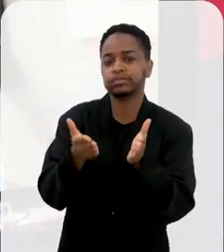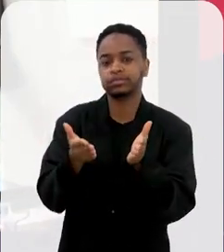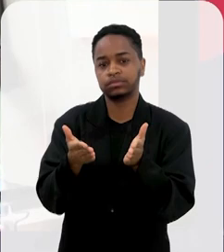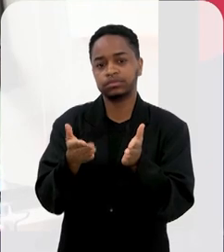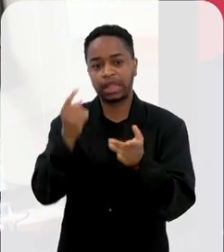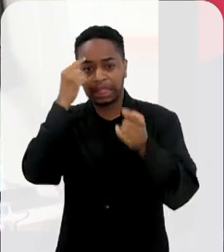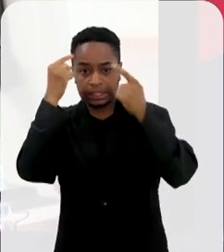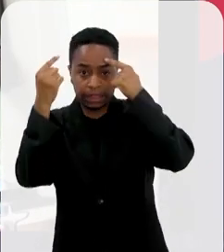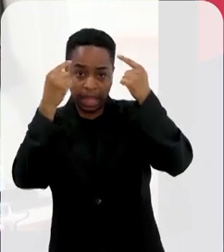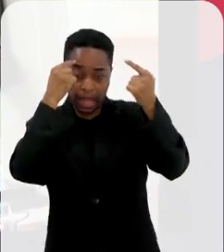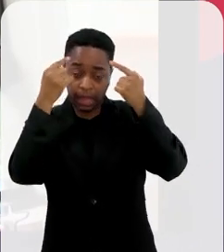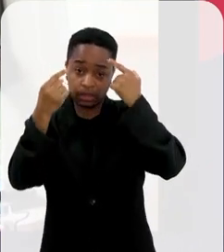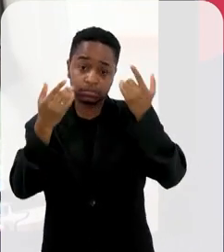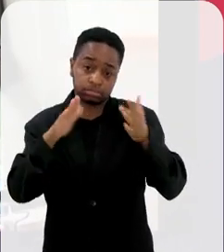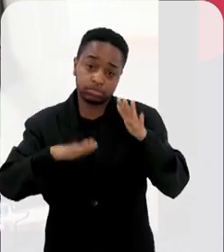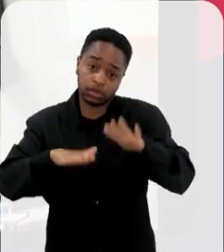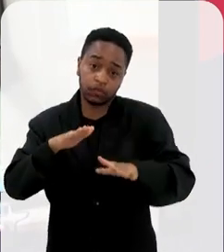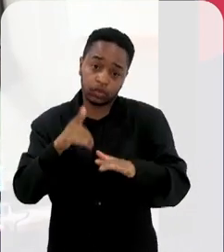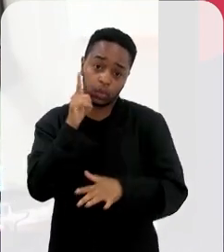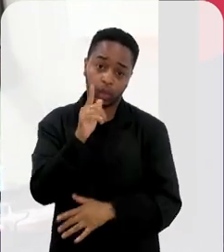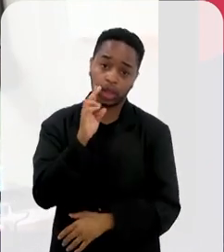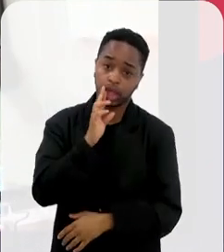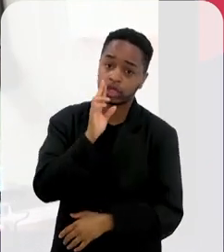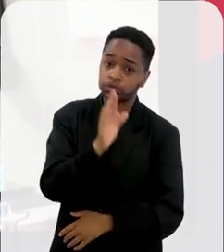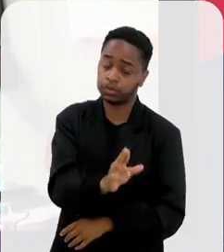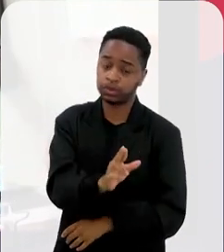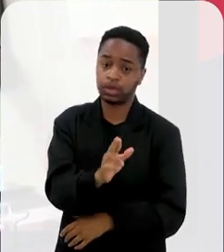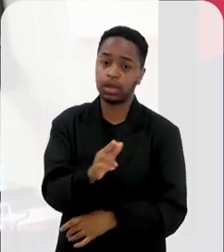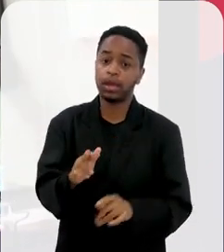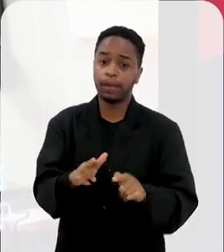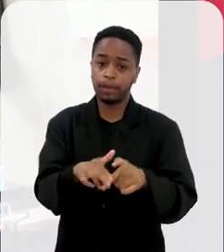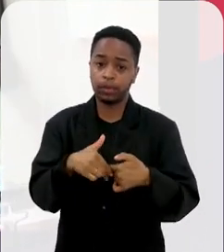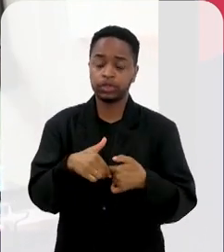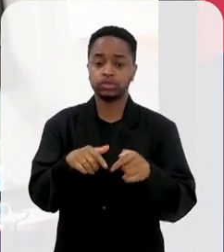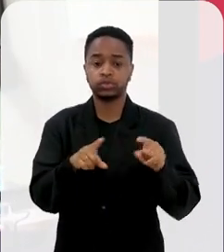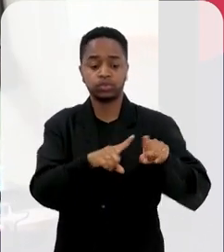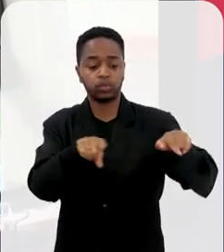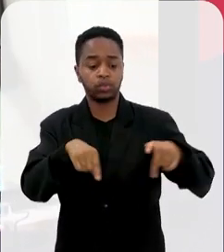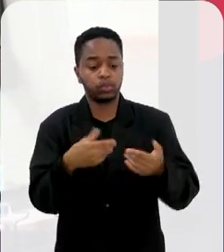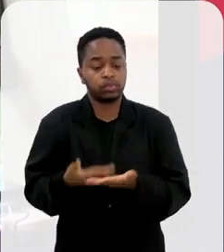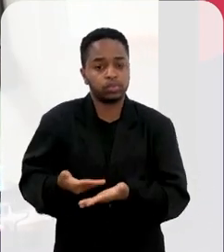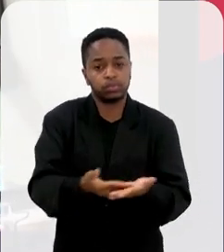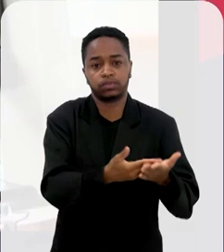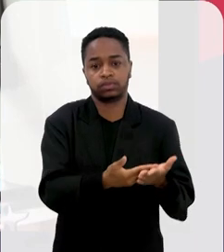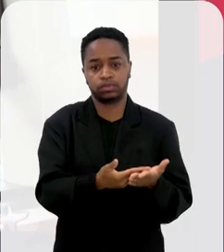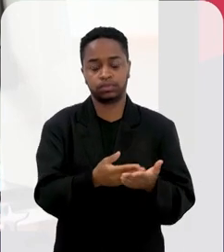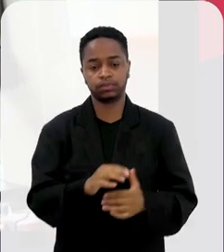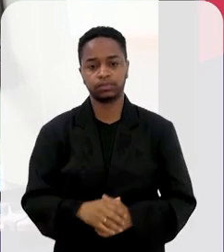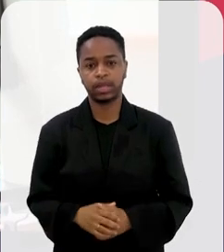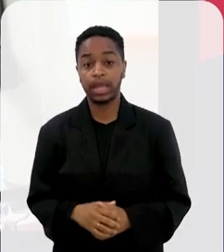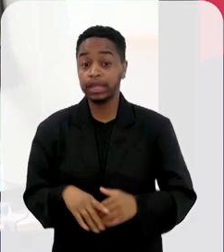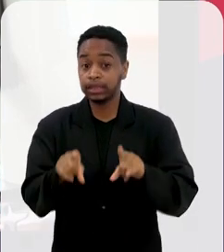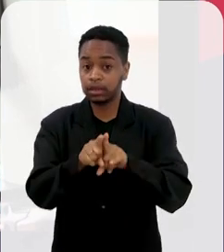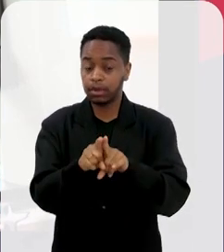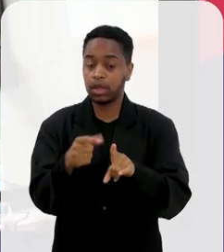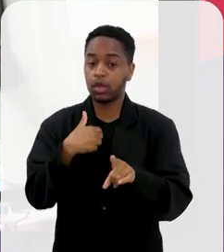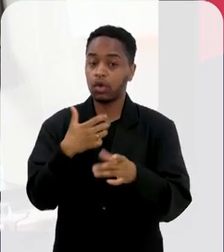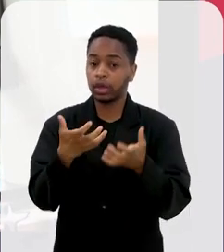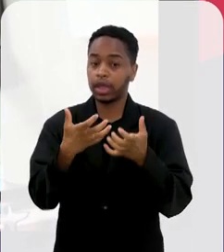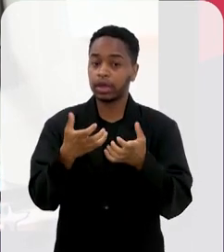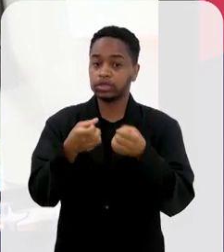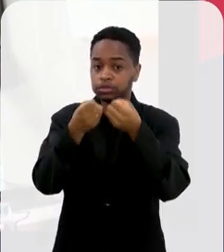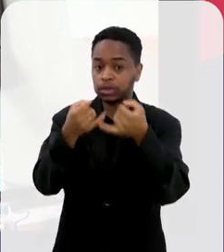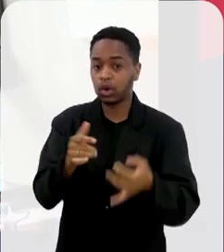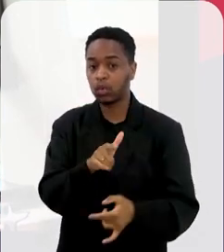provocando hipóteses que passam a ser respondidas graças aos laboratórios envolvidos. Eu quero